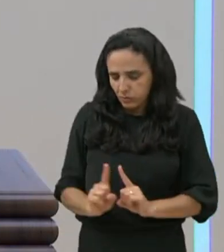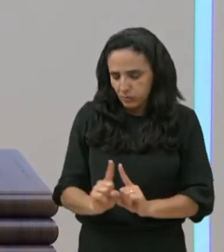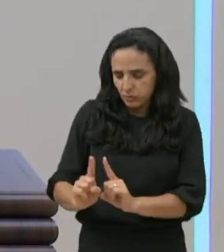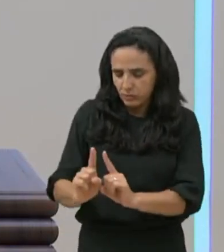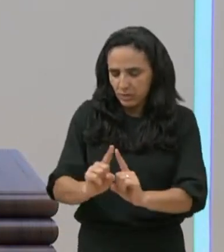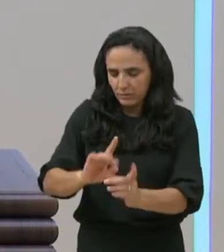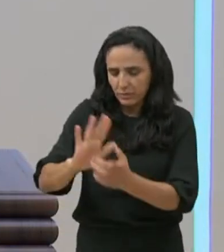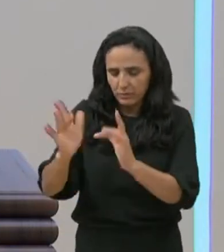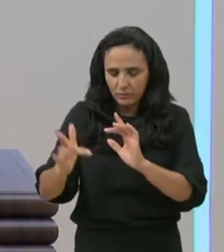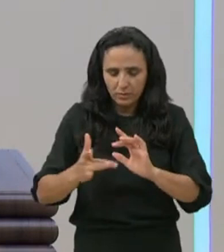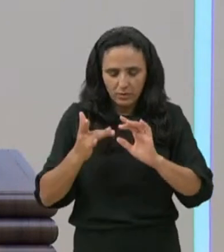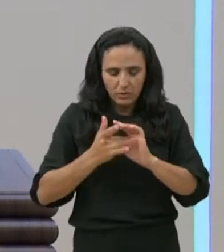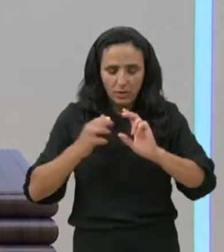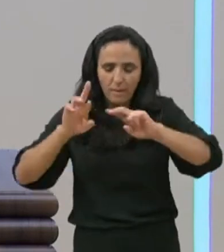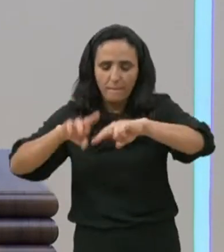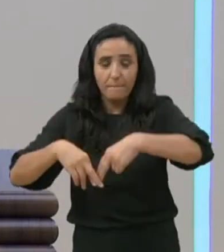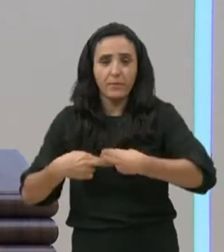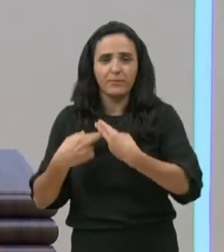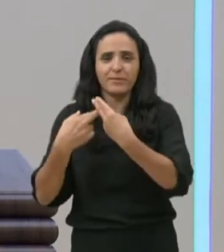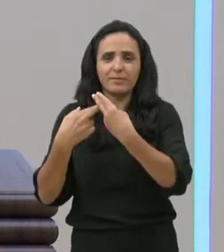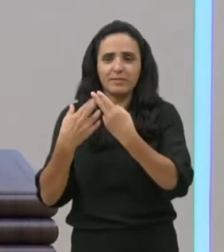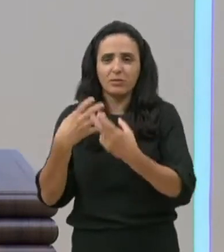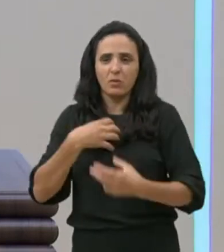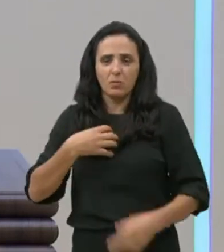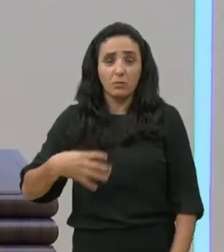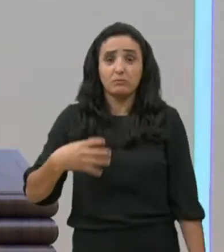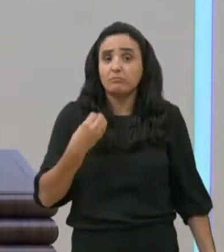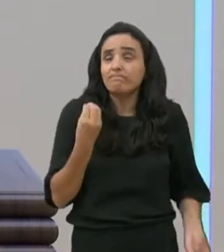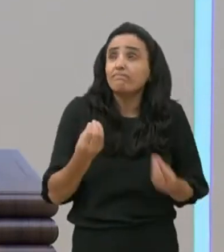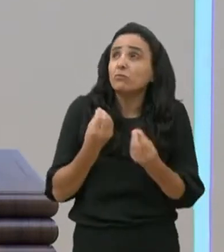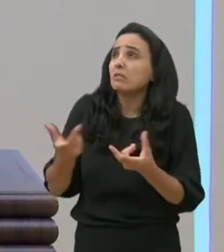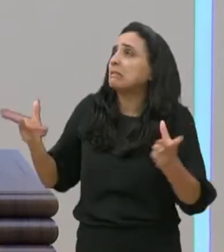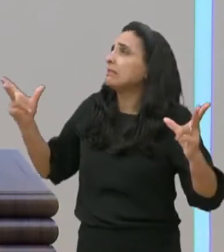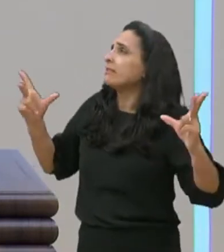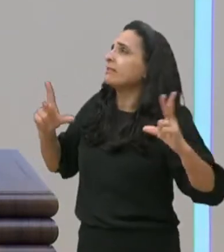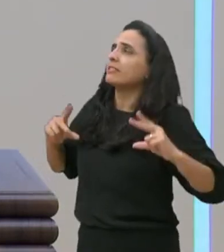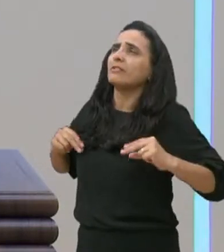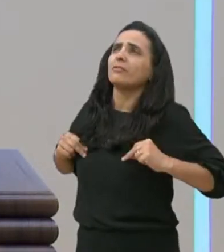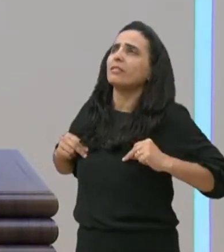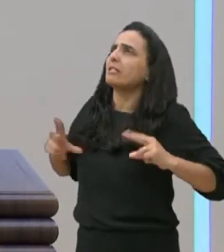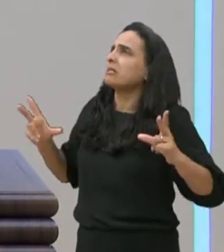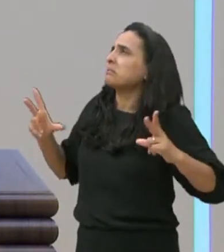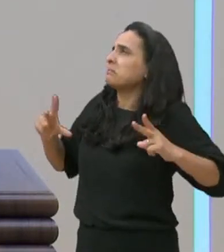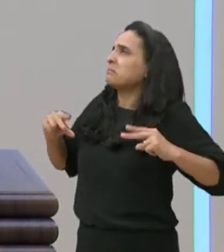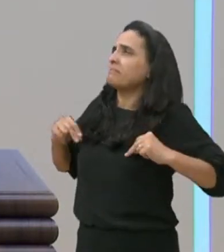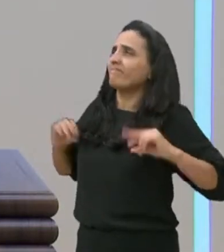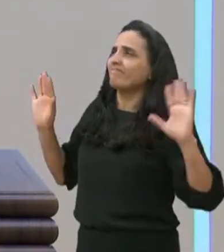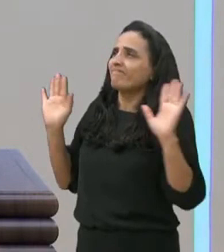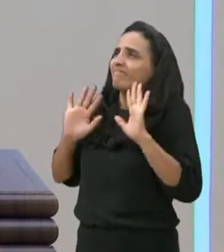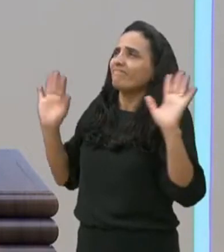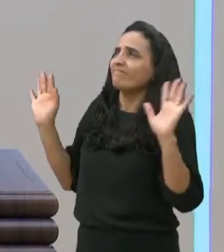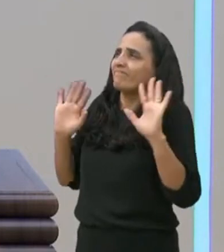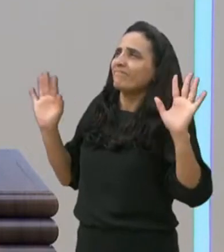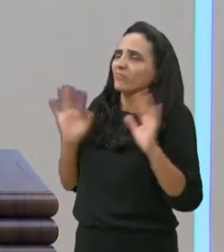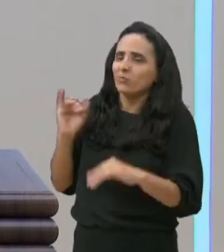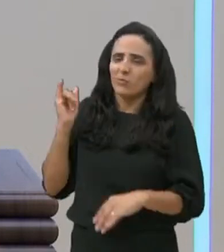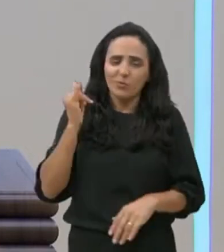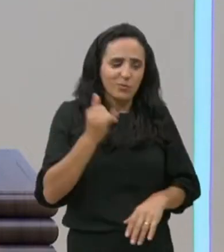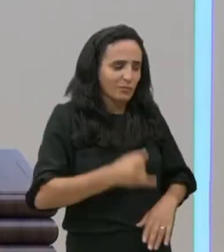diz, olha Jesus, por isso que eu não fui ter contigo, ele não se achou digno, mandou, recado, da solicitação, a